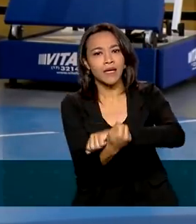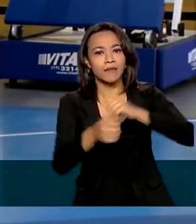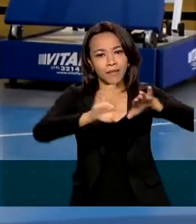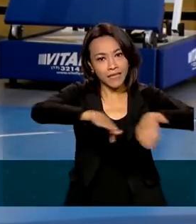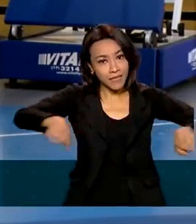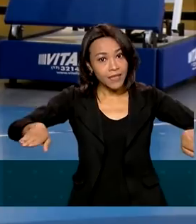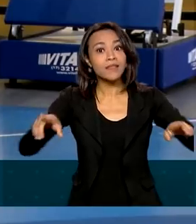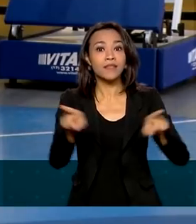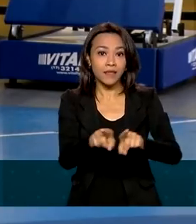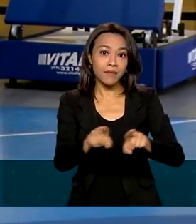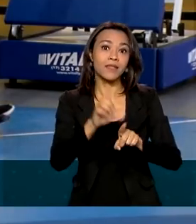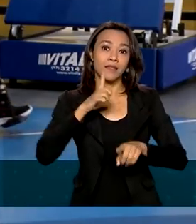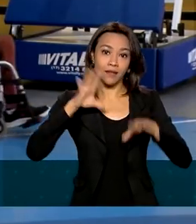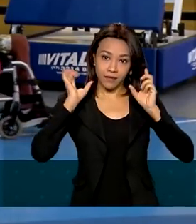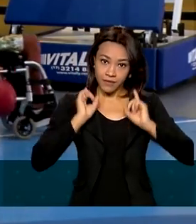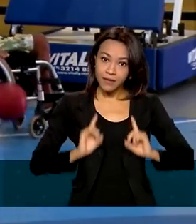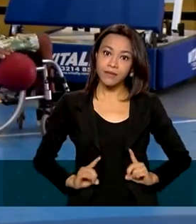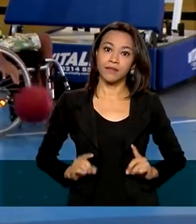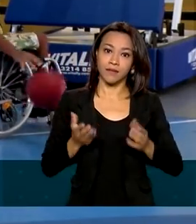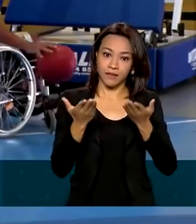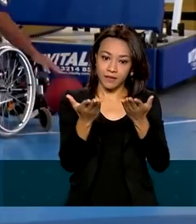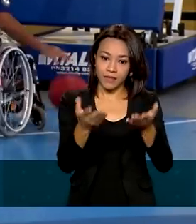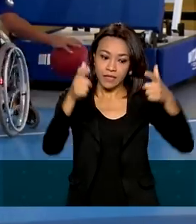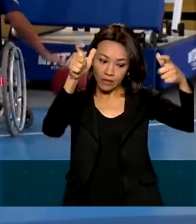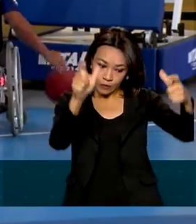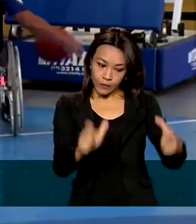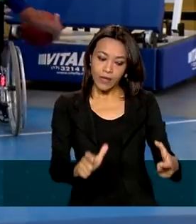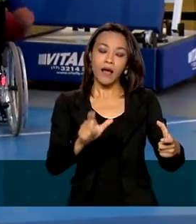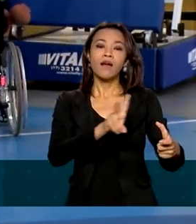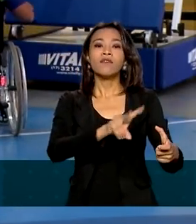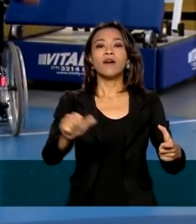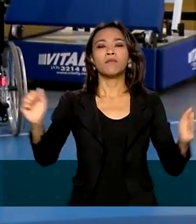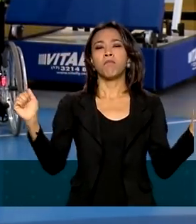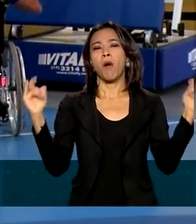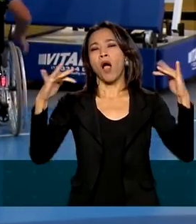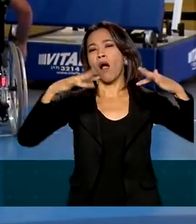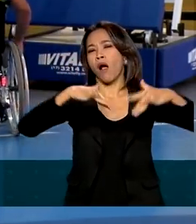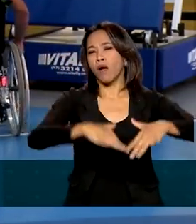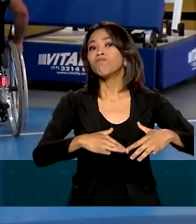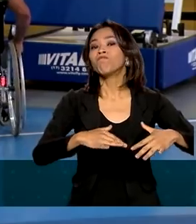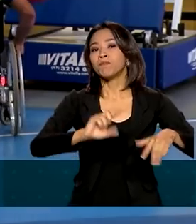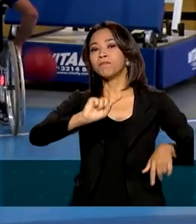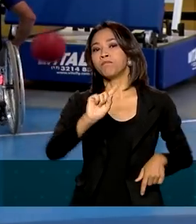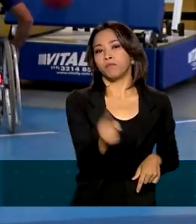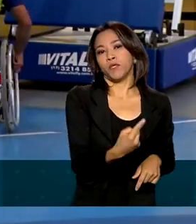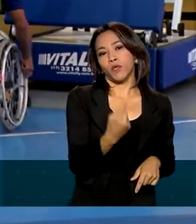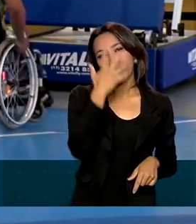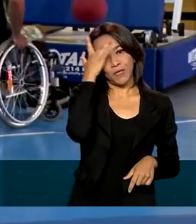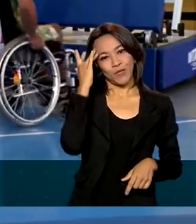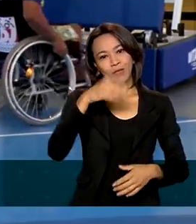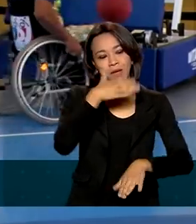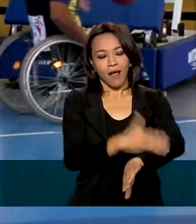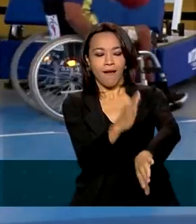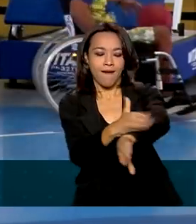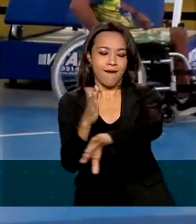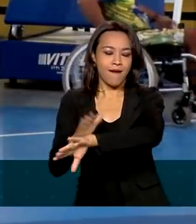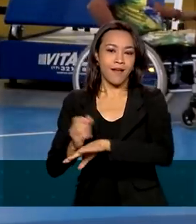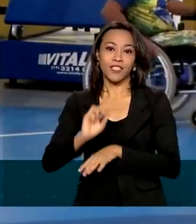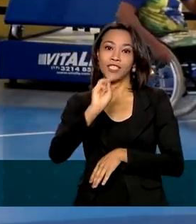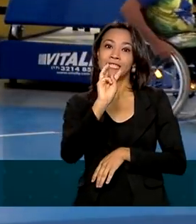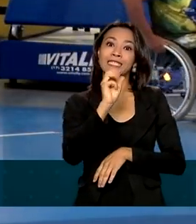e pessoas com necessidades especiais. Aqui serão recebidas mais de mil pessoas para a prática de 13